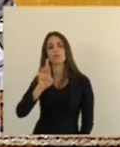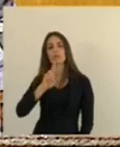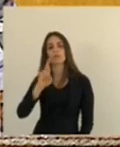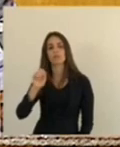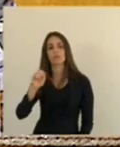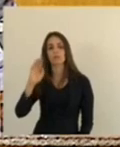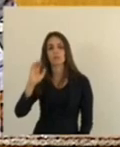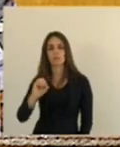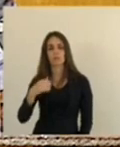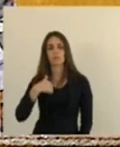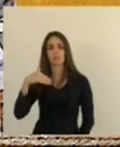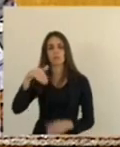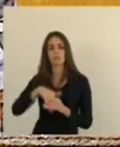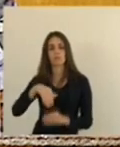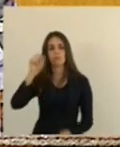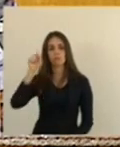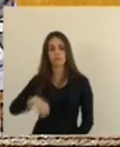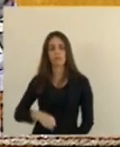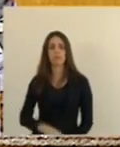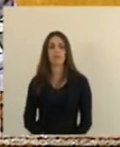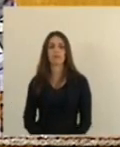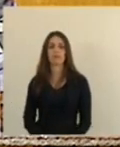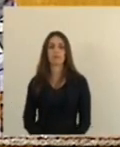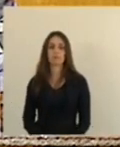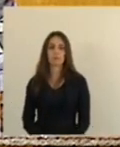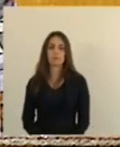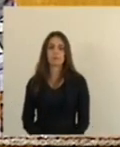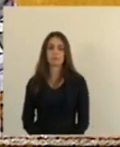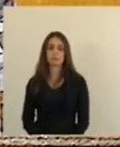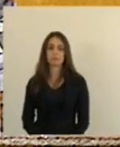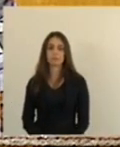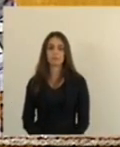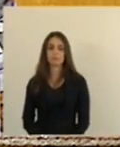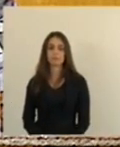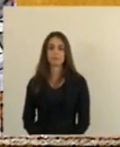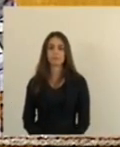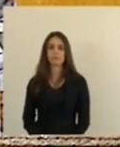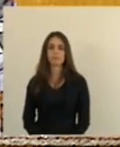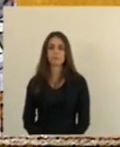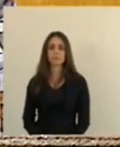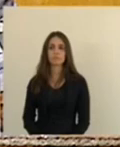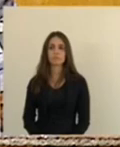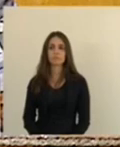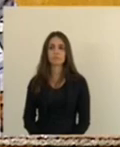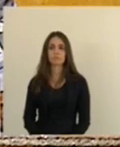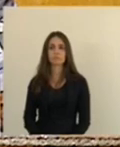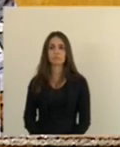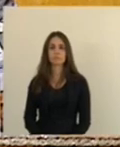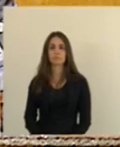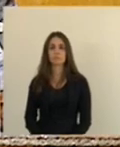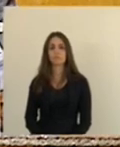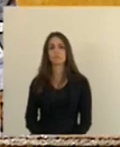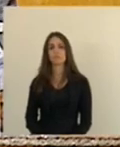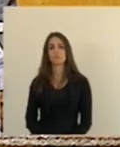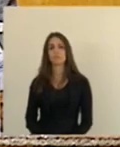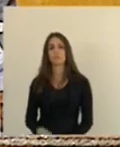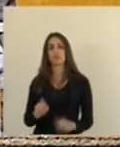Voto sim, presidente Deputado Teodorico Ferraço, vota sim Como voto, deputado Torino Marques